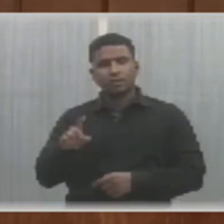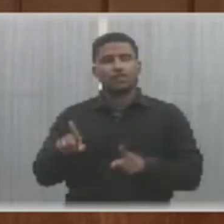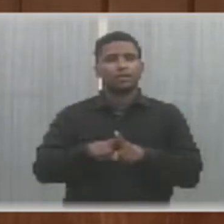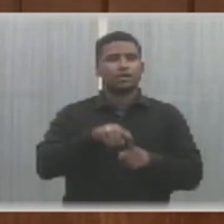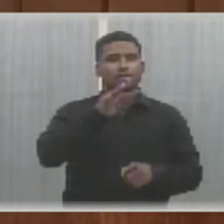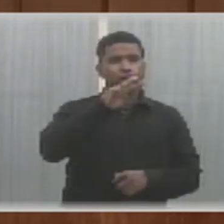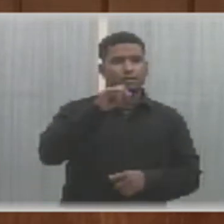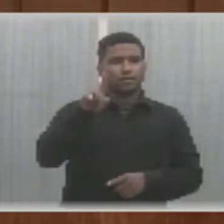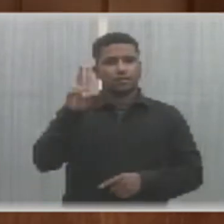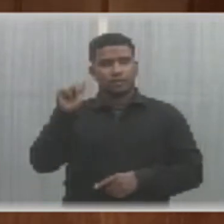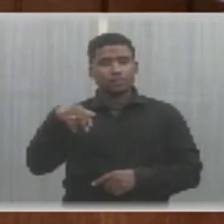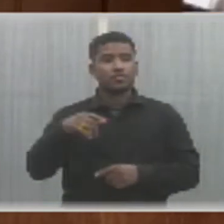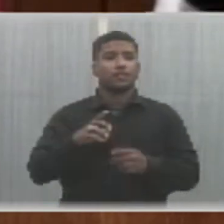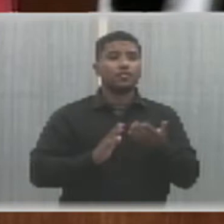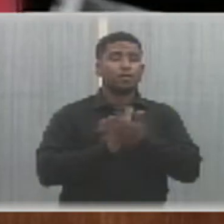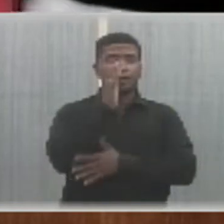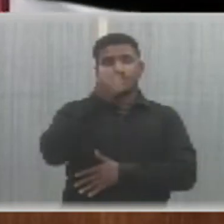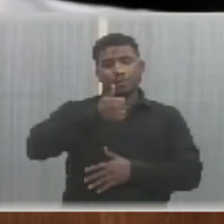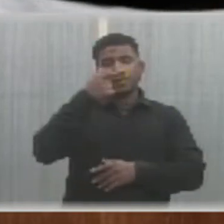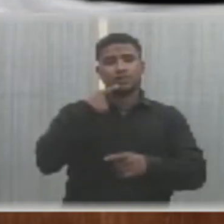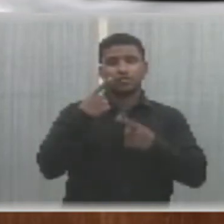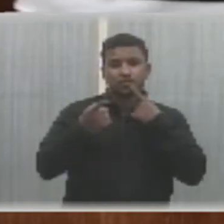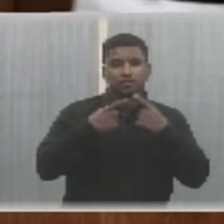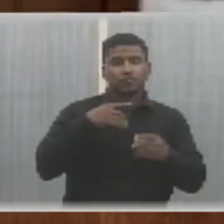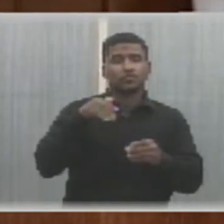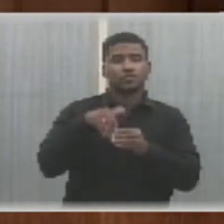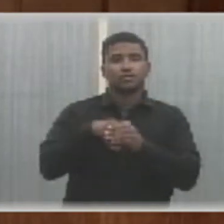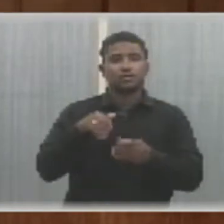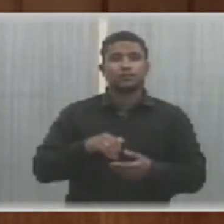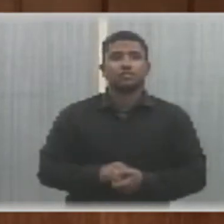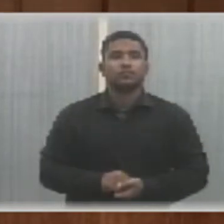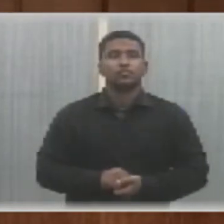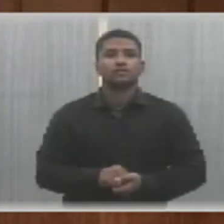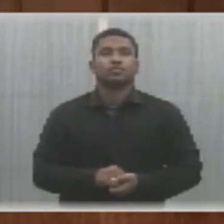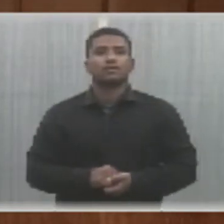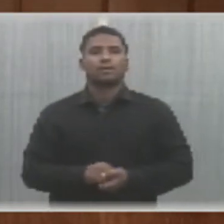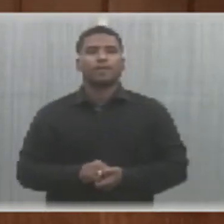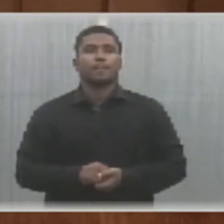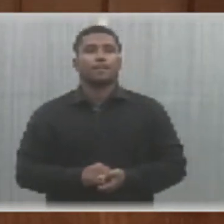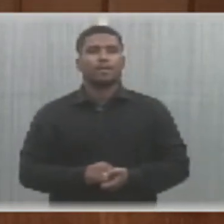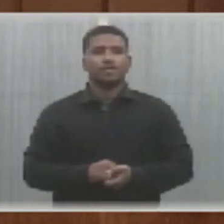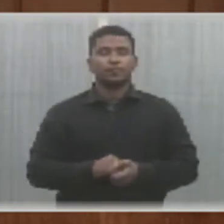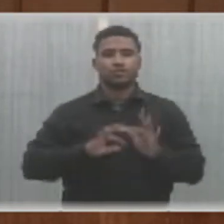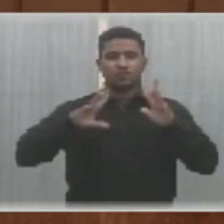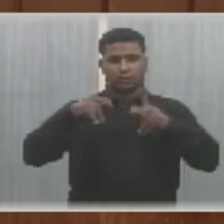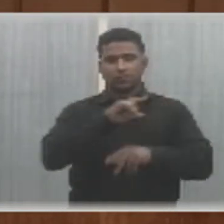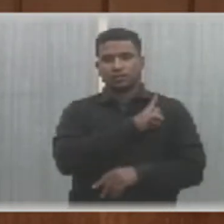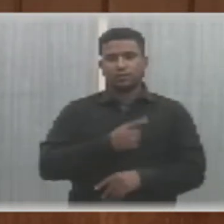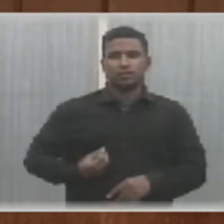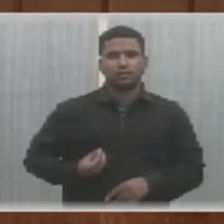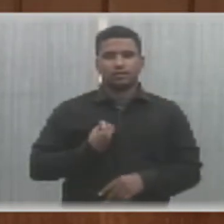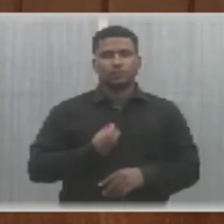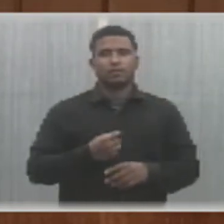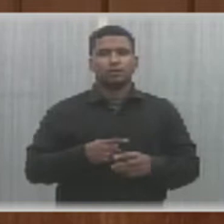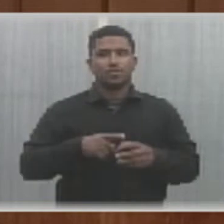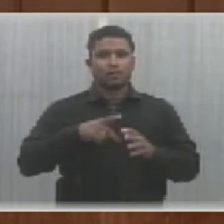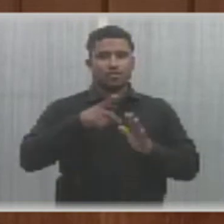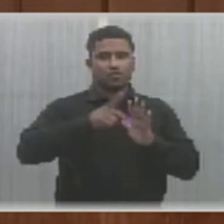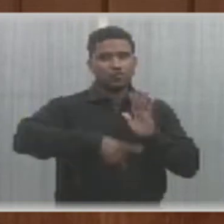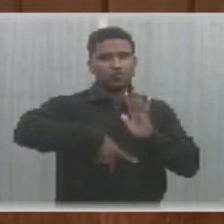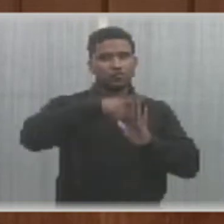Ziza Carvalho. Aprovada em primeira discussão e votação, em regime normal pela unanimidade dos presentes, o projeto de resolução